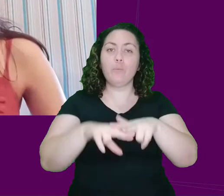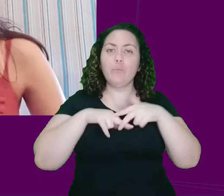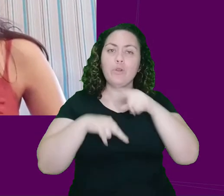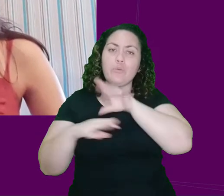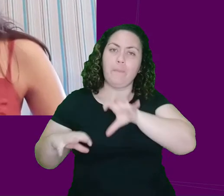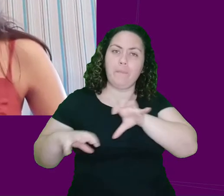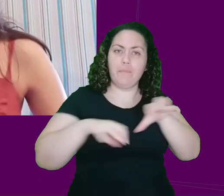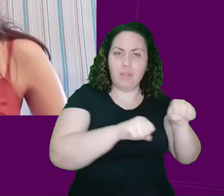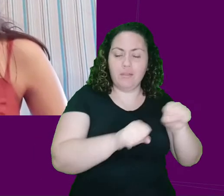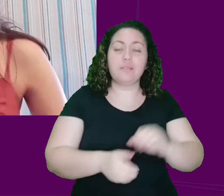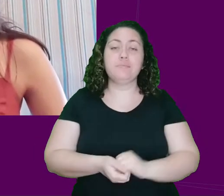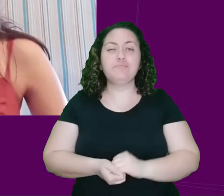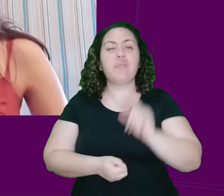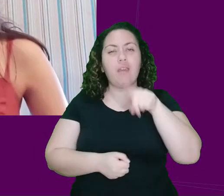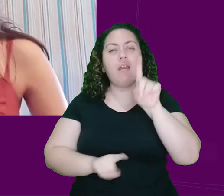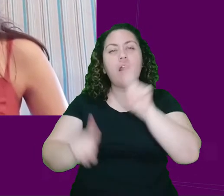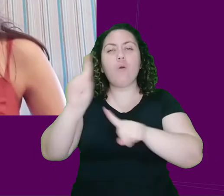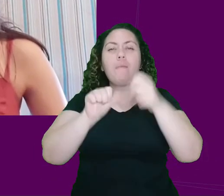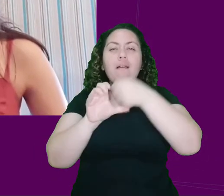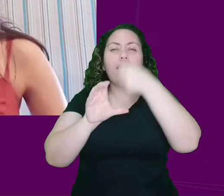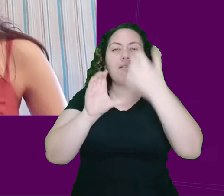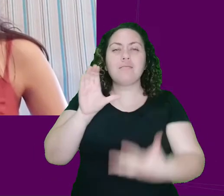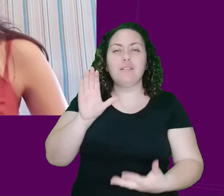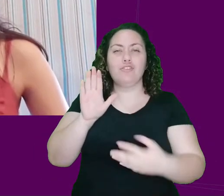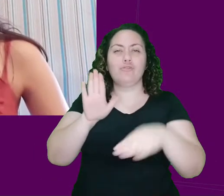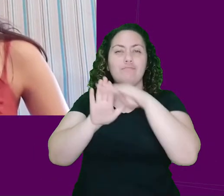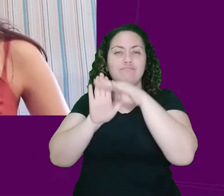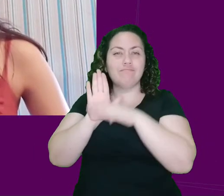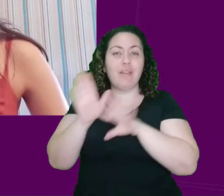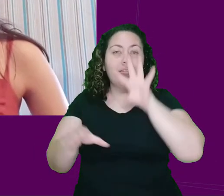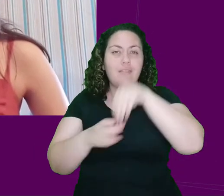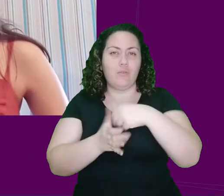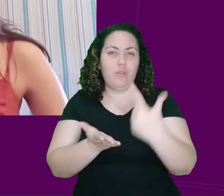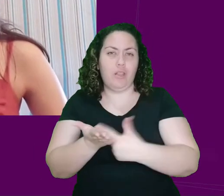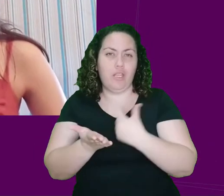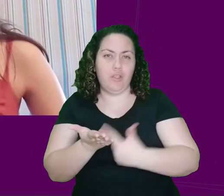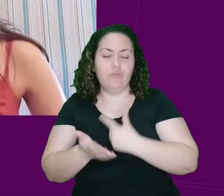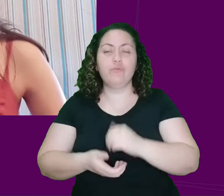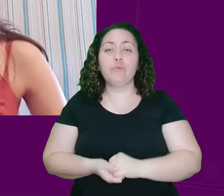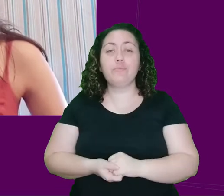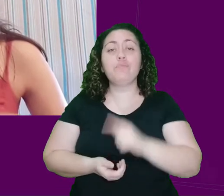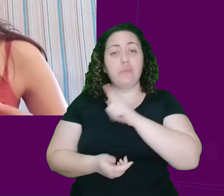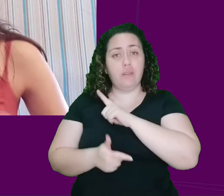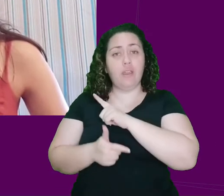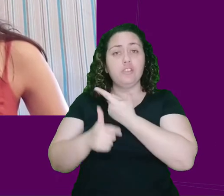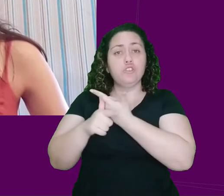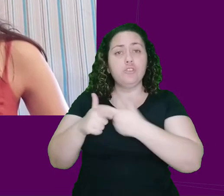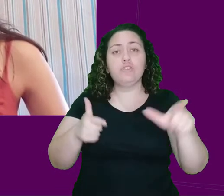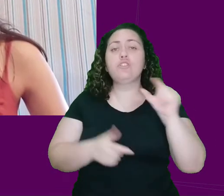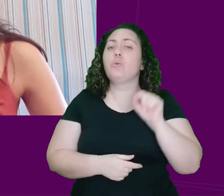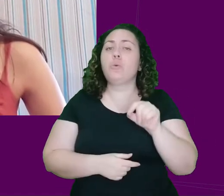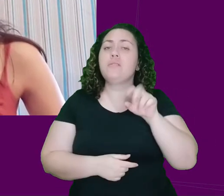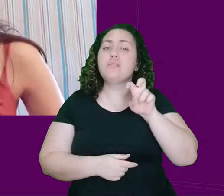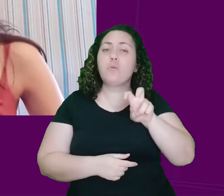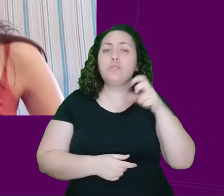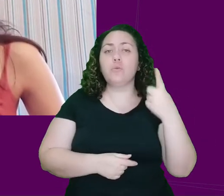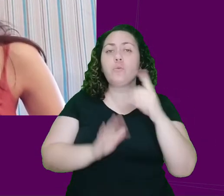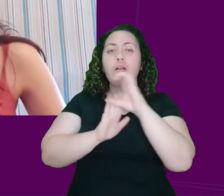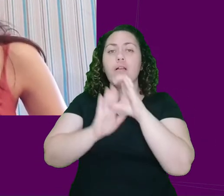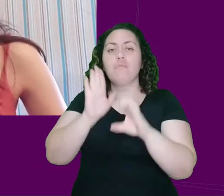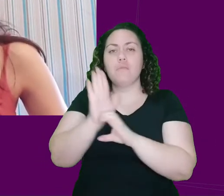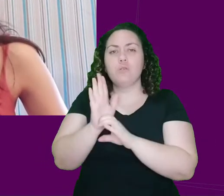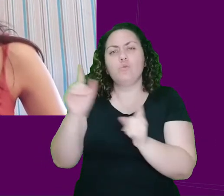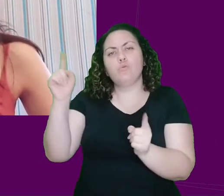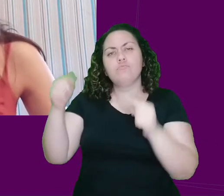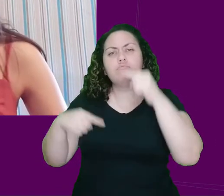Esses são alguns dos aspectos que a gente vai encontrar no livro. Ele é dividido em 51 capítulos curtos que narram algumas